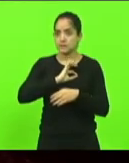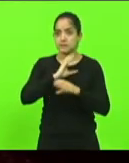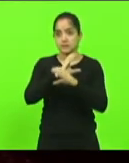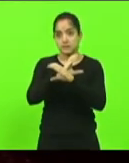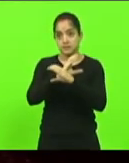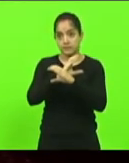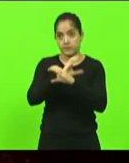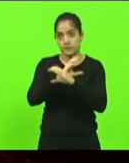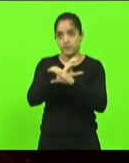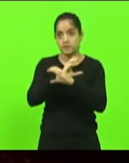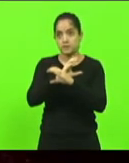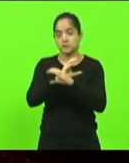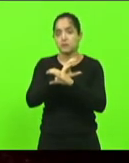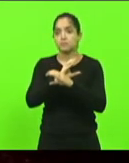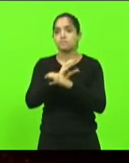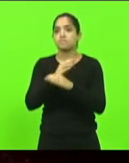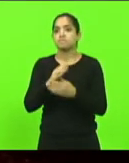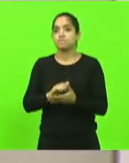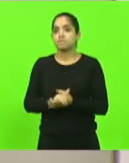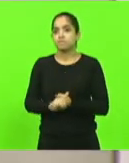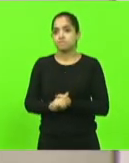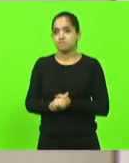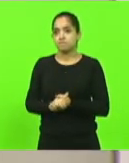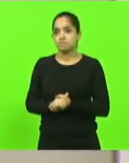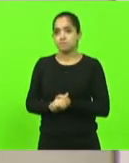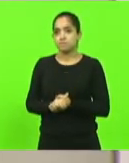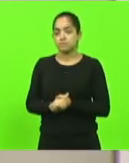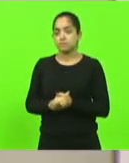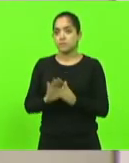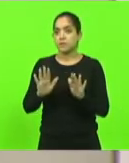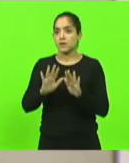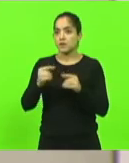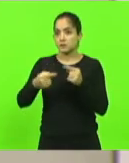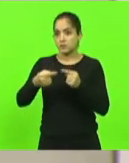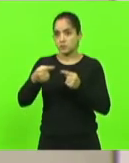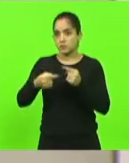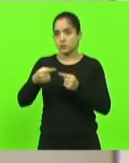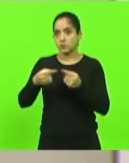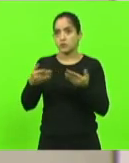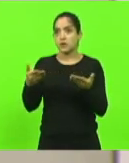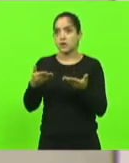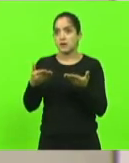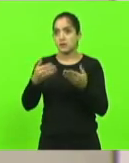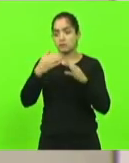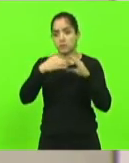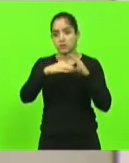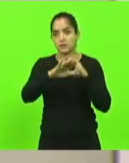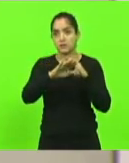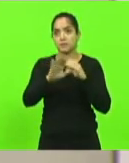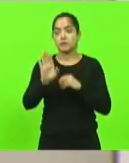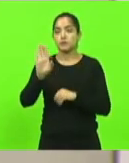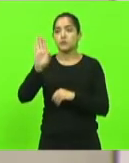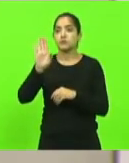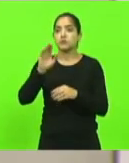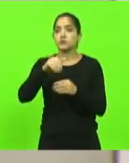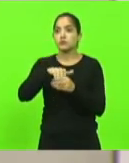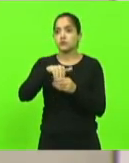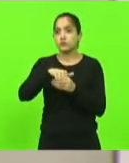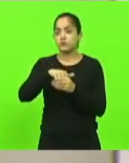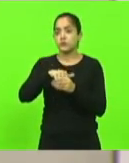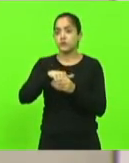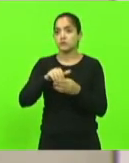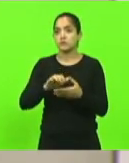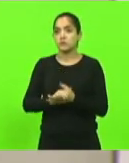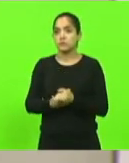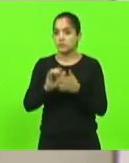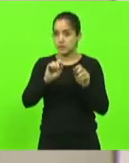feridos em serviço. Não havendo mais quem queira discutir para encaminhamento de voto, mas antes peço a assessoria que abra o painel